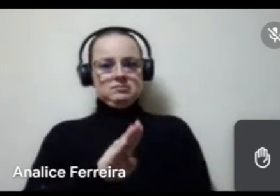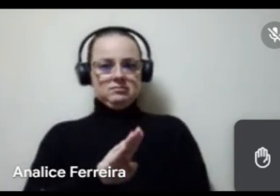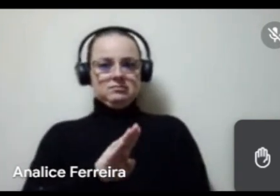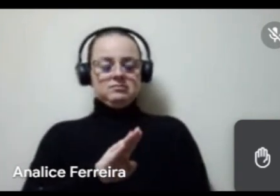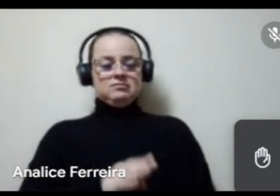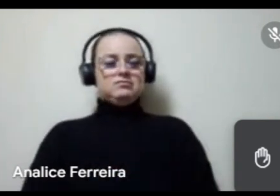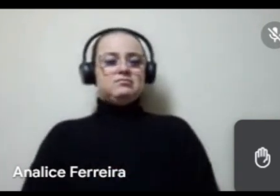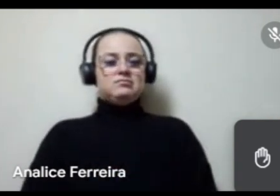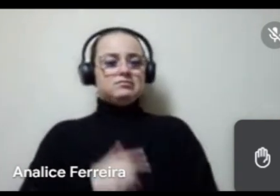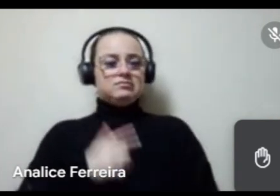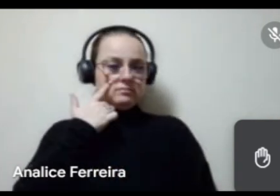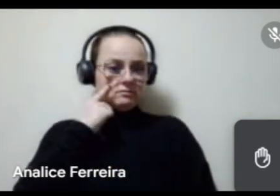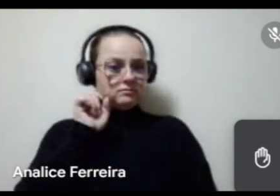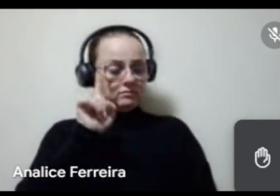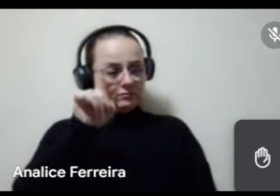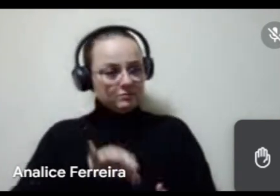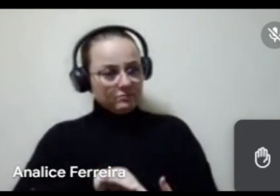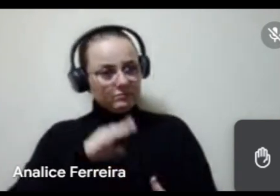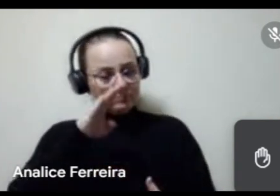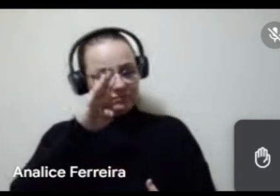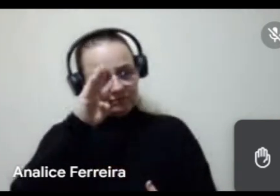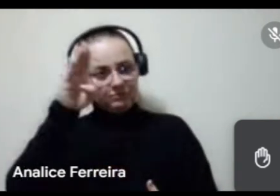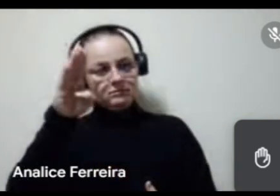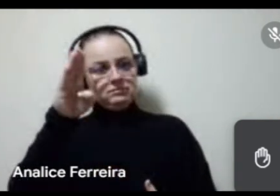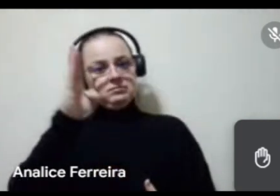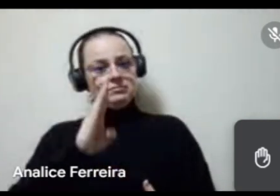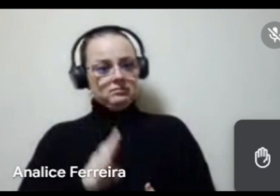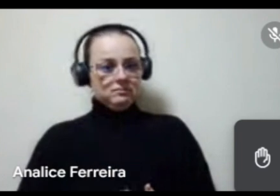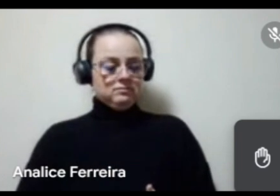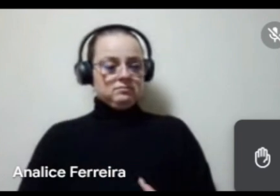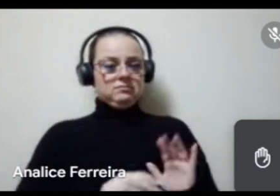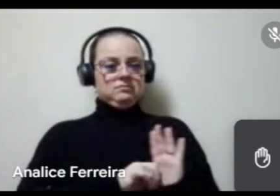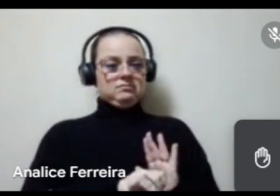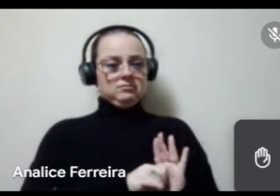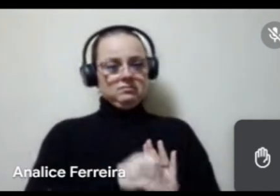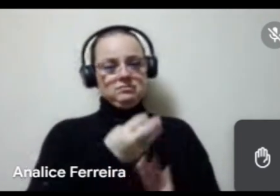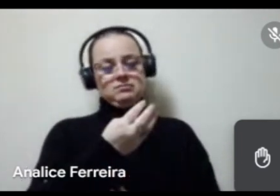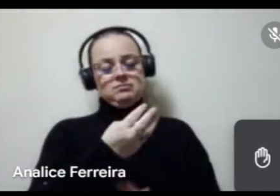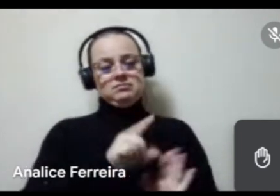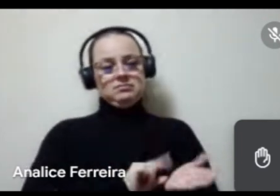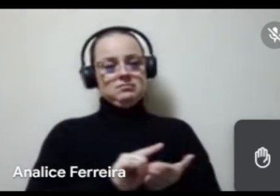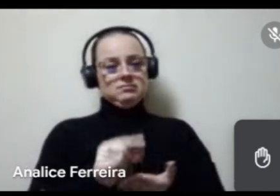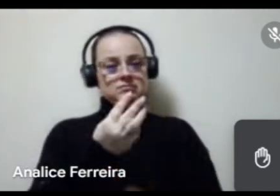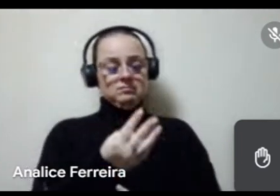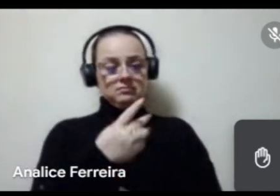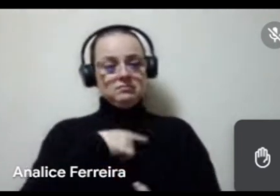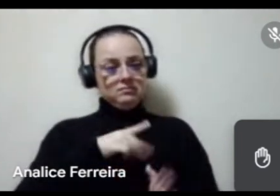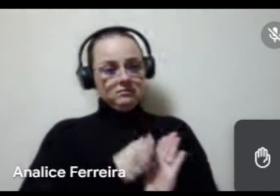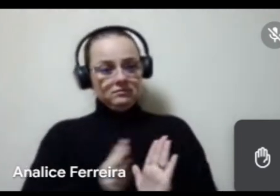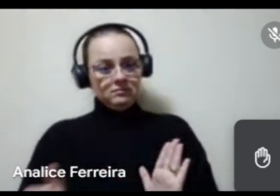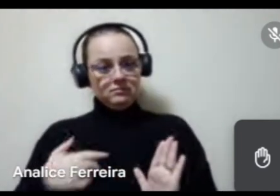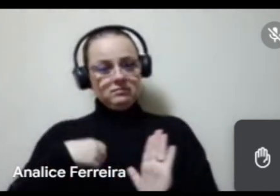o que é um dos princípios da política nacional de banco, segundo o artigo terceiro lá, a desconcentração por